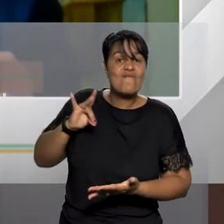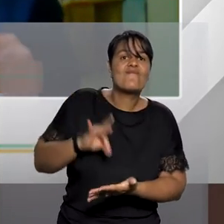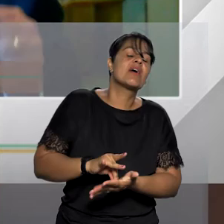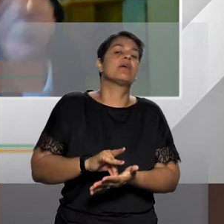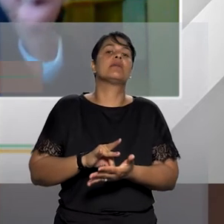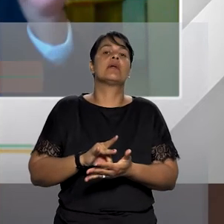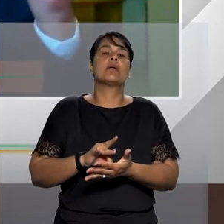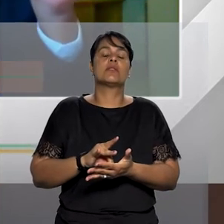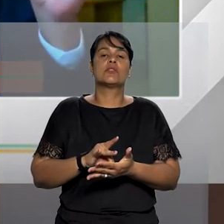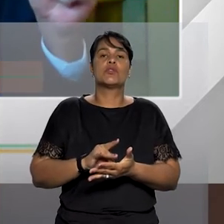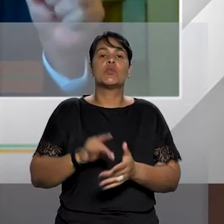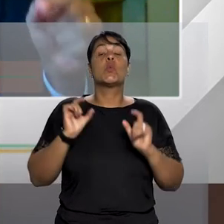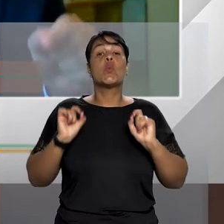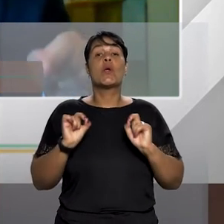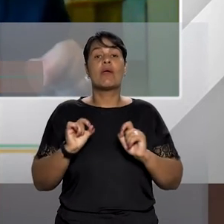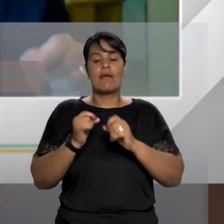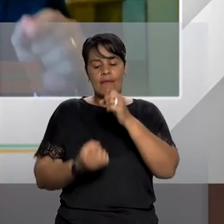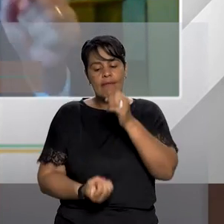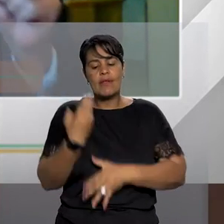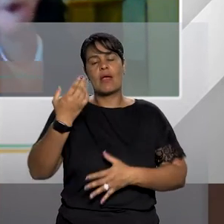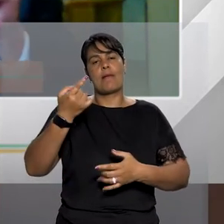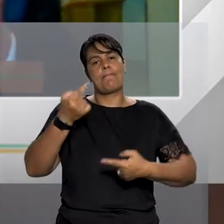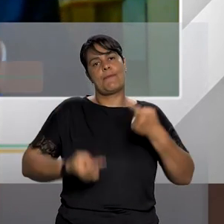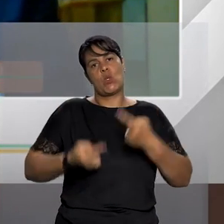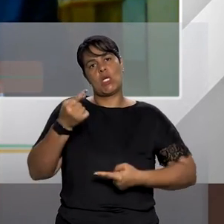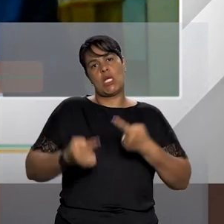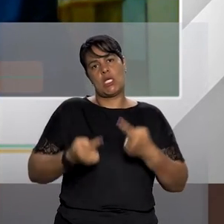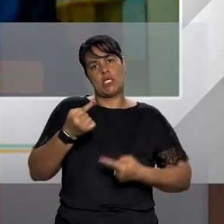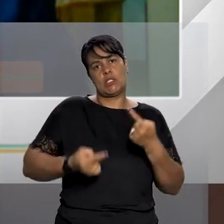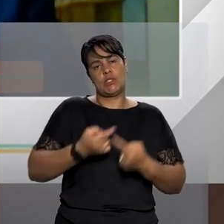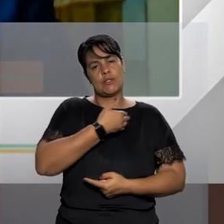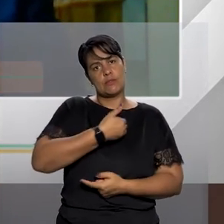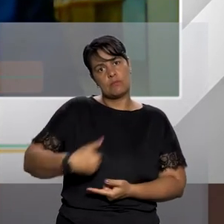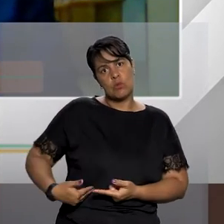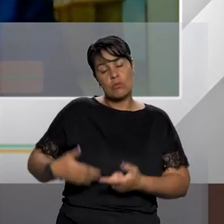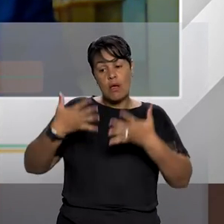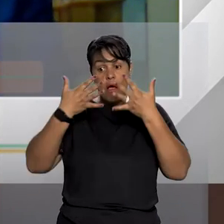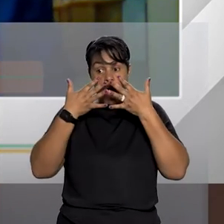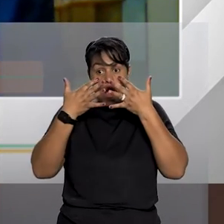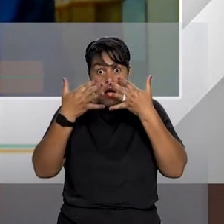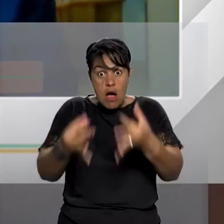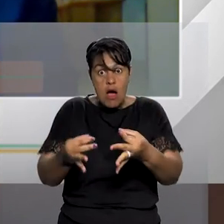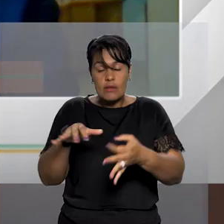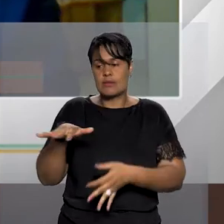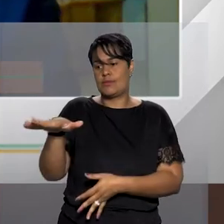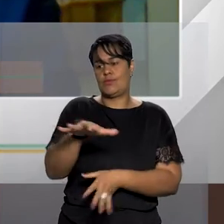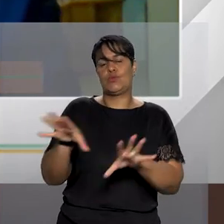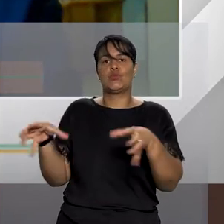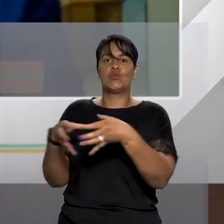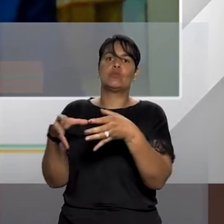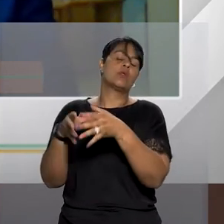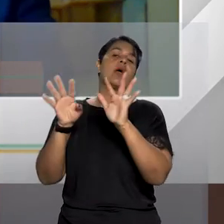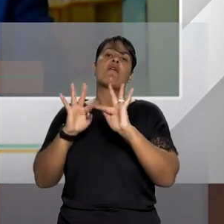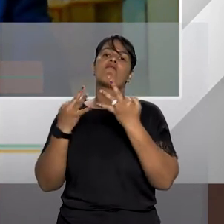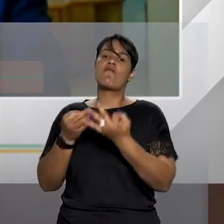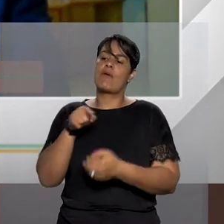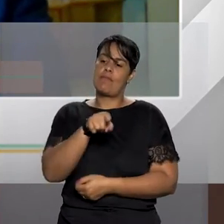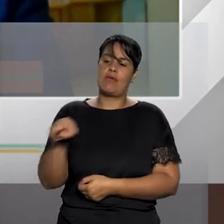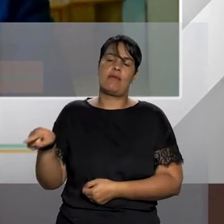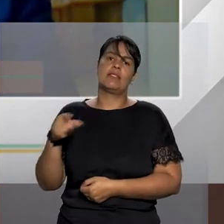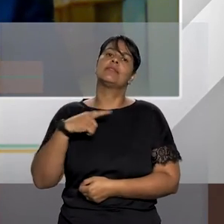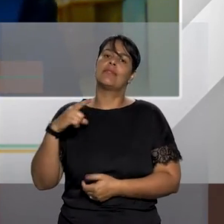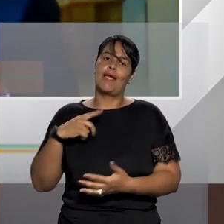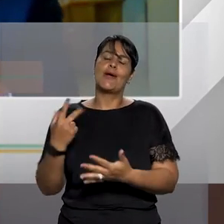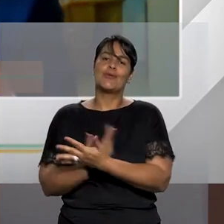institucionalizarmos políticas públicas de atenção aos familiares das vítimas de feminicídio, de não apenas os